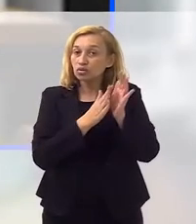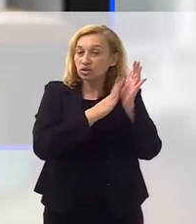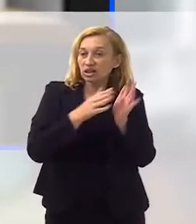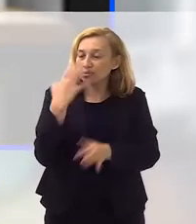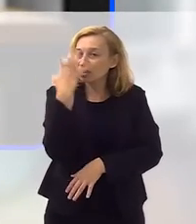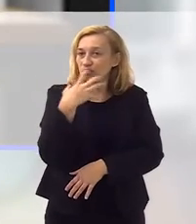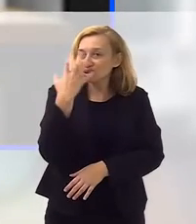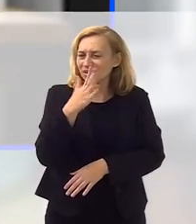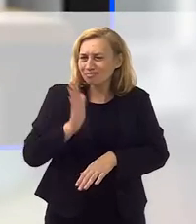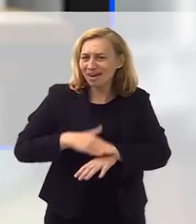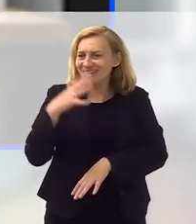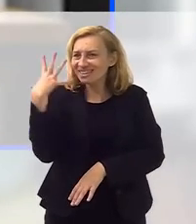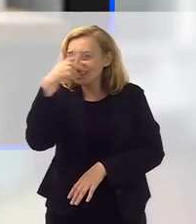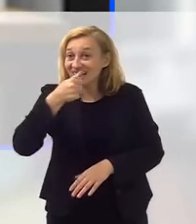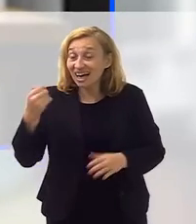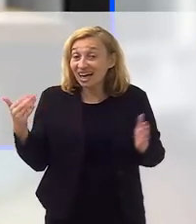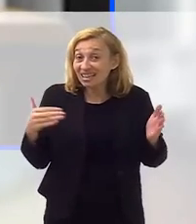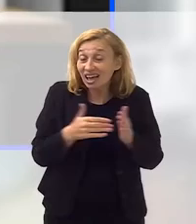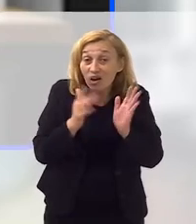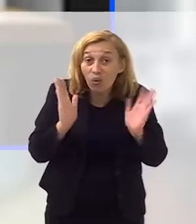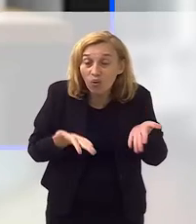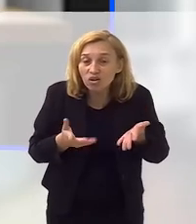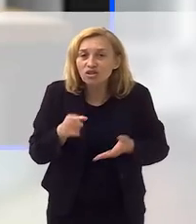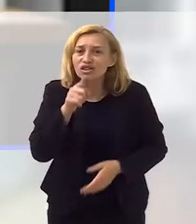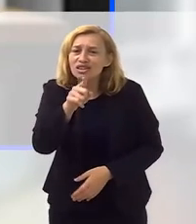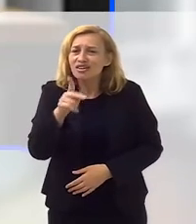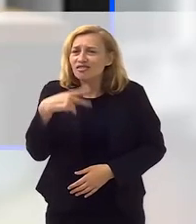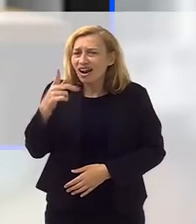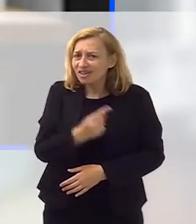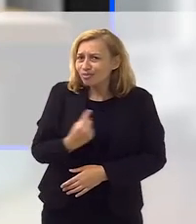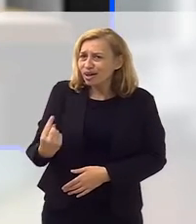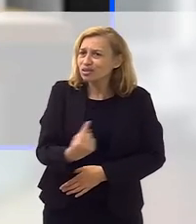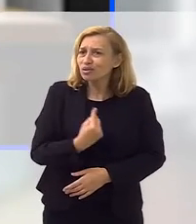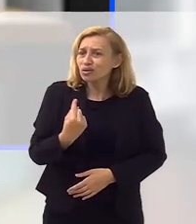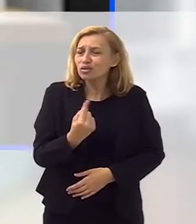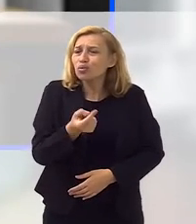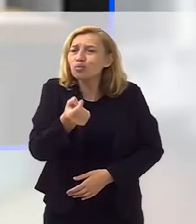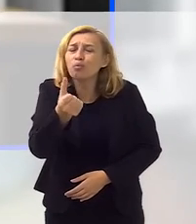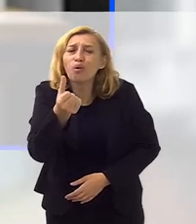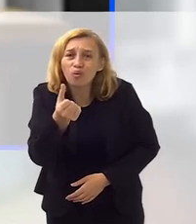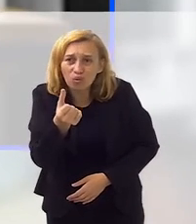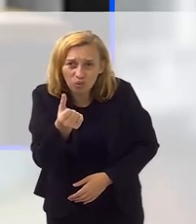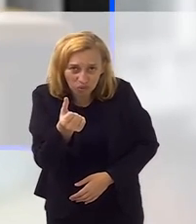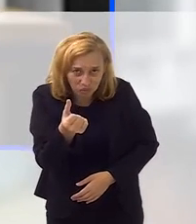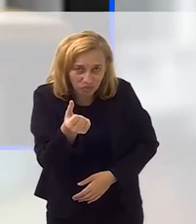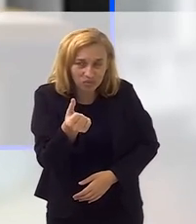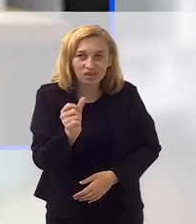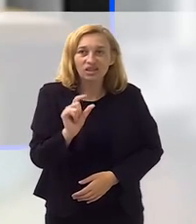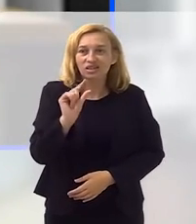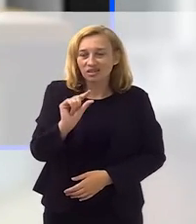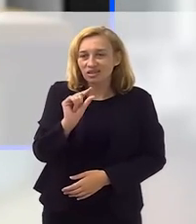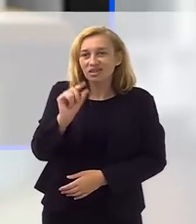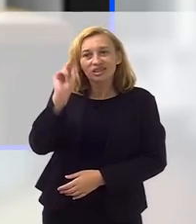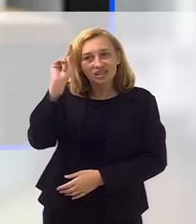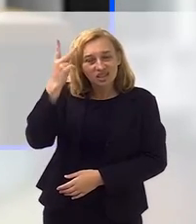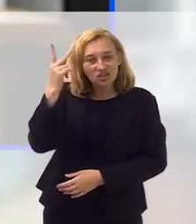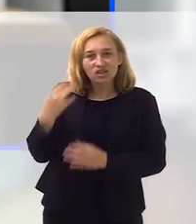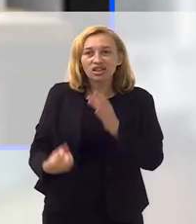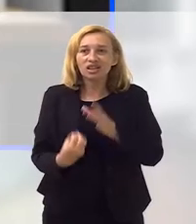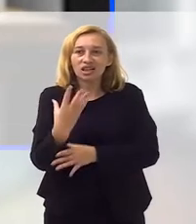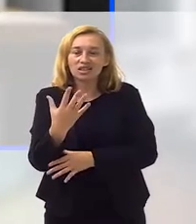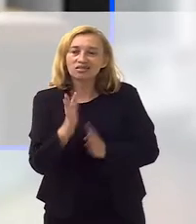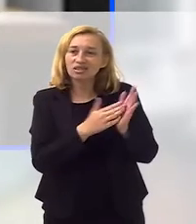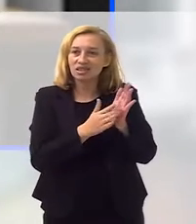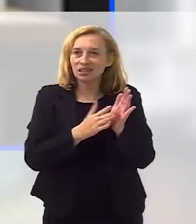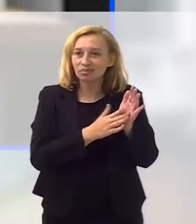sambas mais bonitos até hoje. Eu queria que você contasse pra gente um pouco dessa